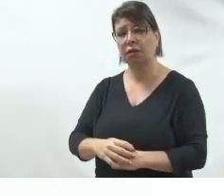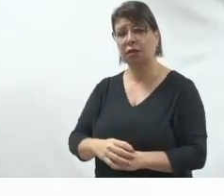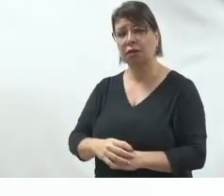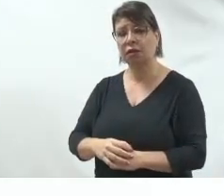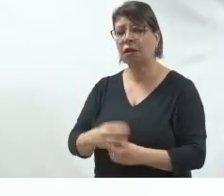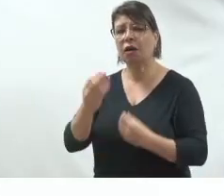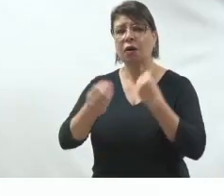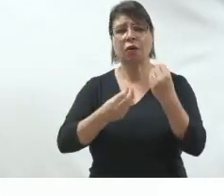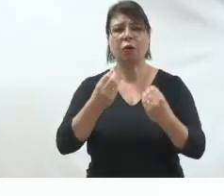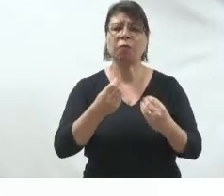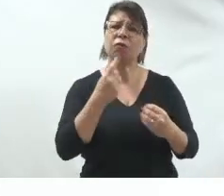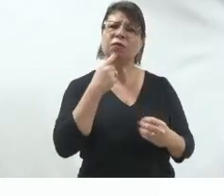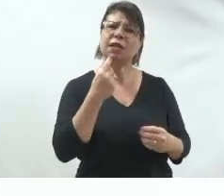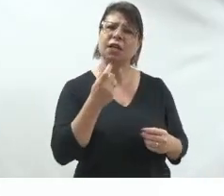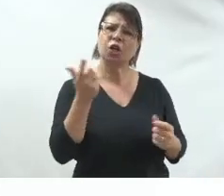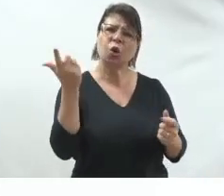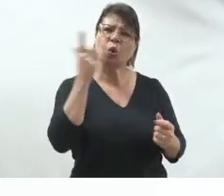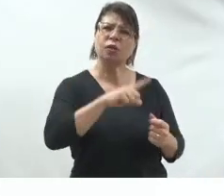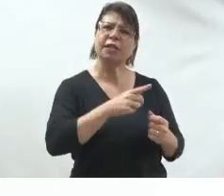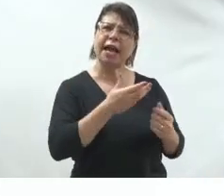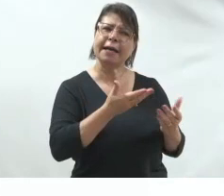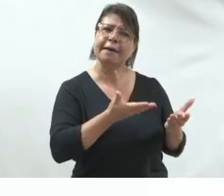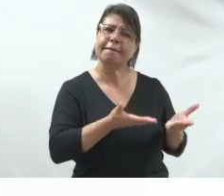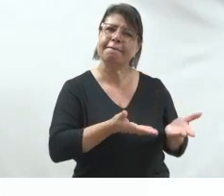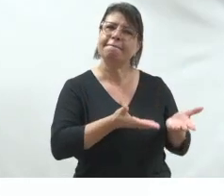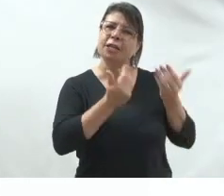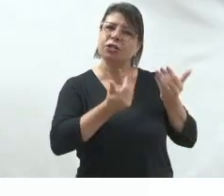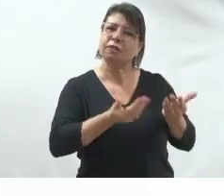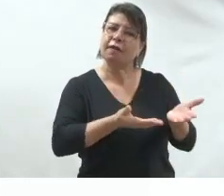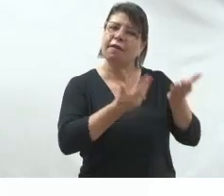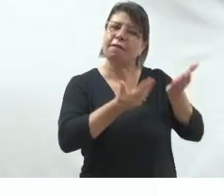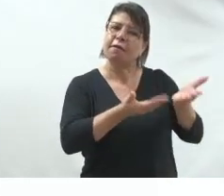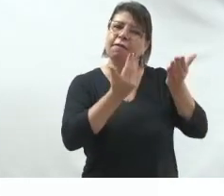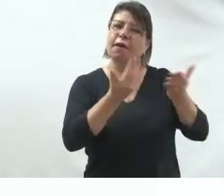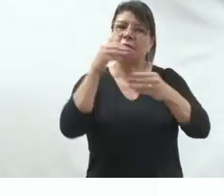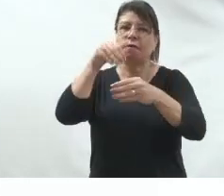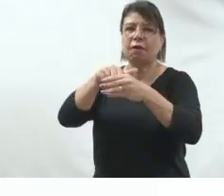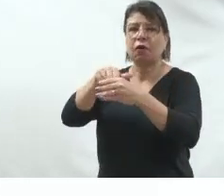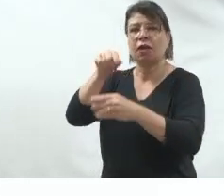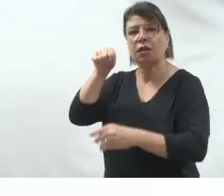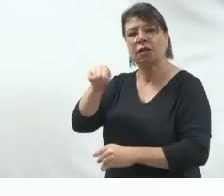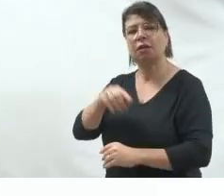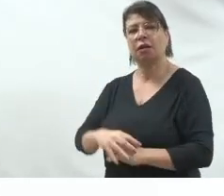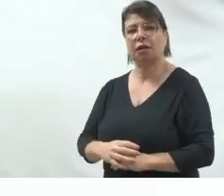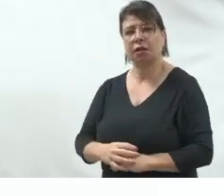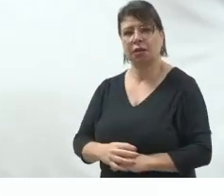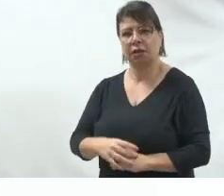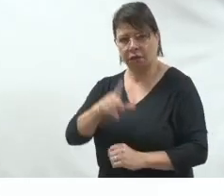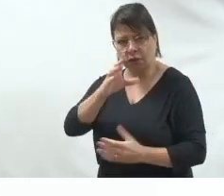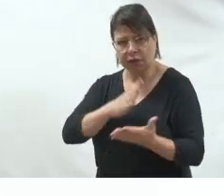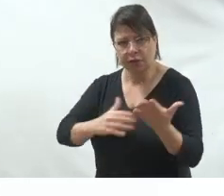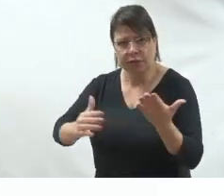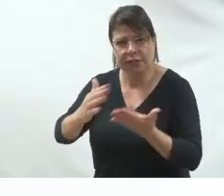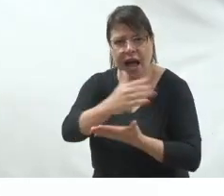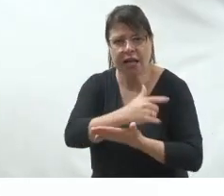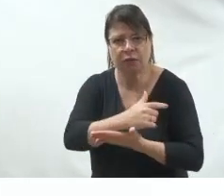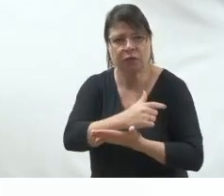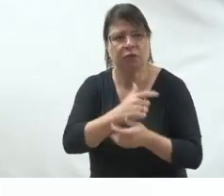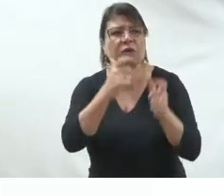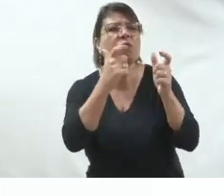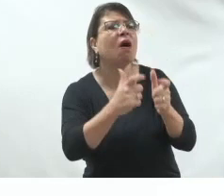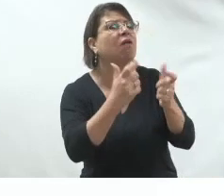Como é que você vai fazer contato com esse eleitorado? Você tem, você tem essa base de dados, você sabe onde é que eles estão,